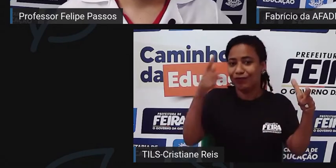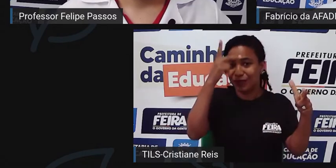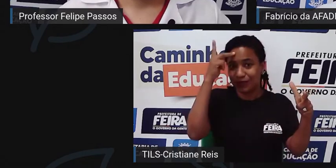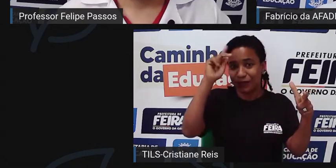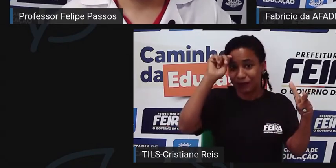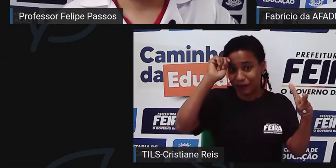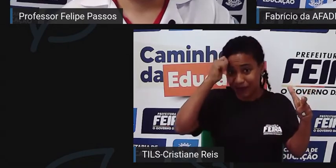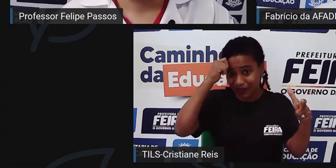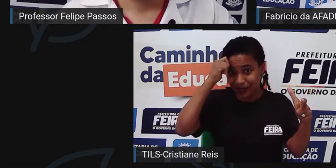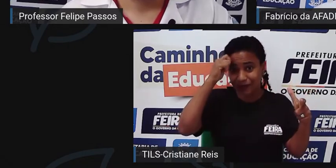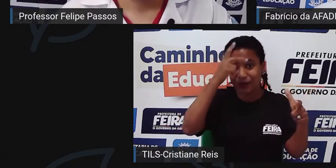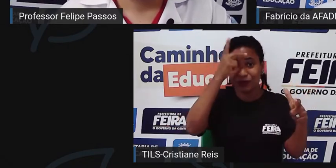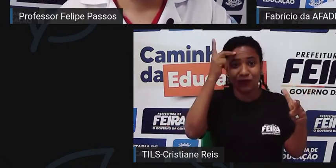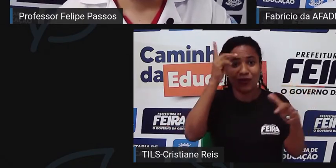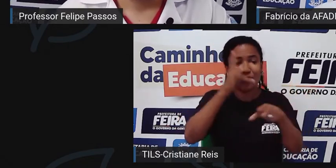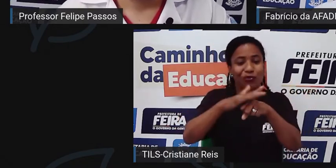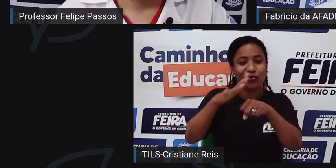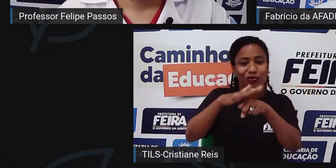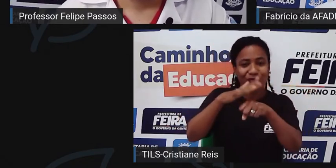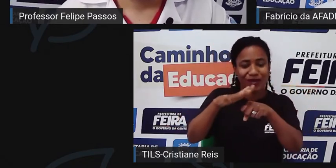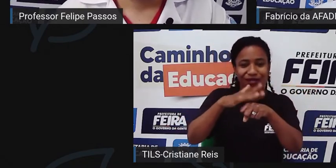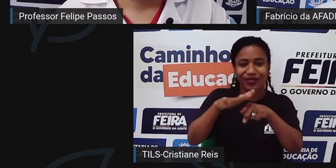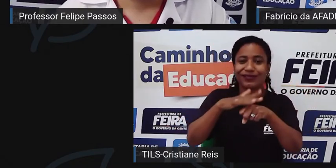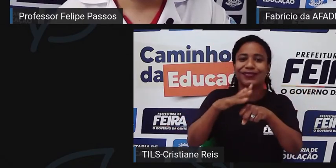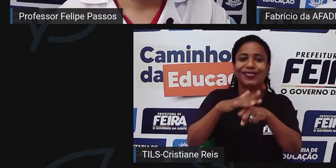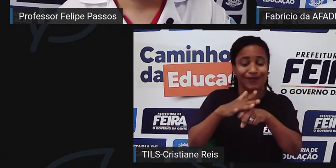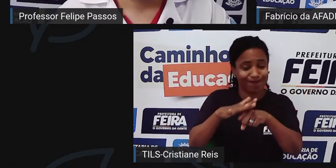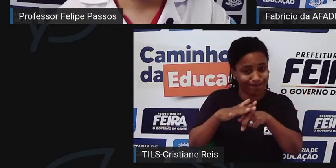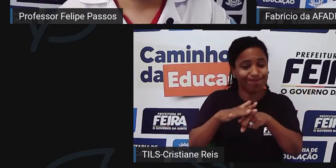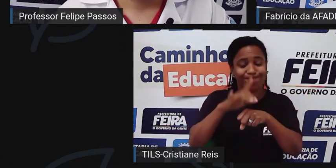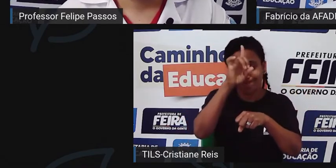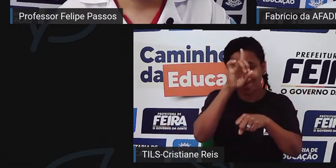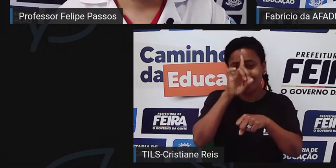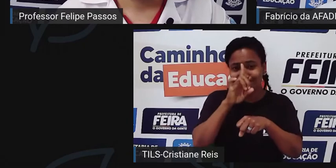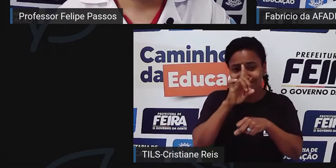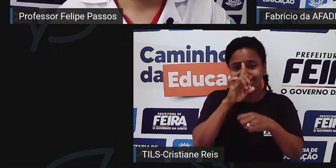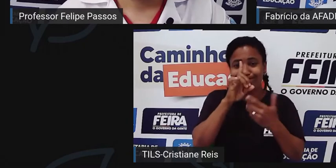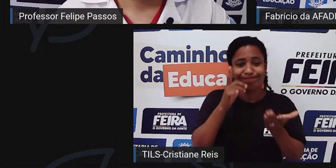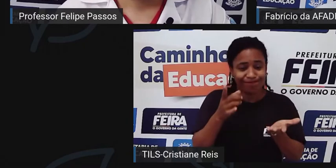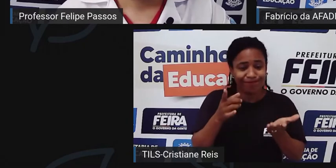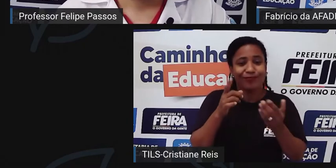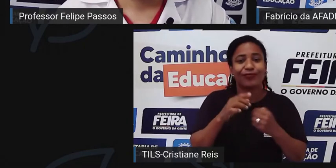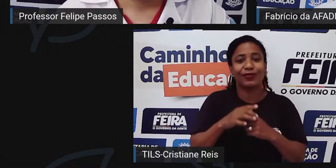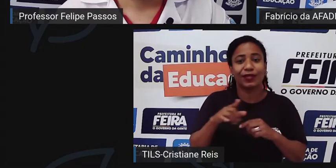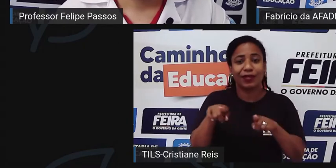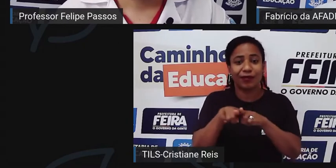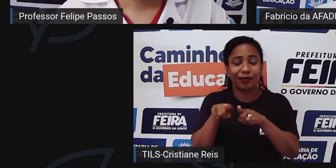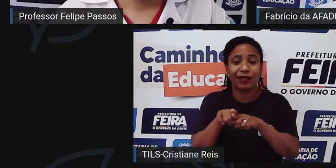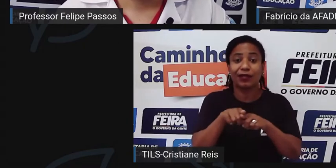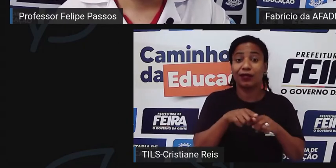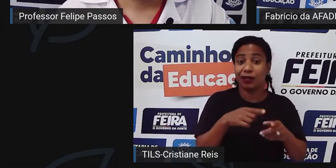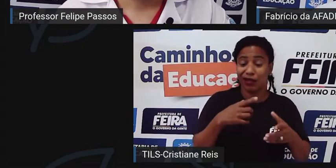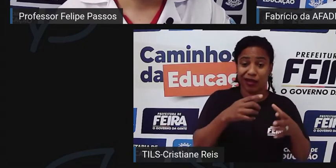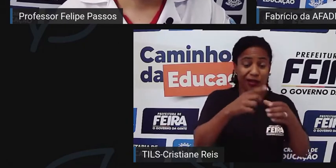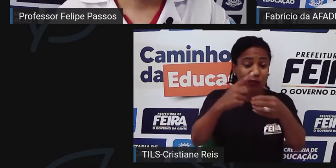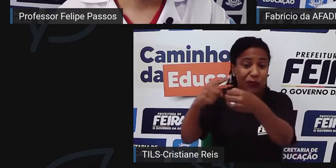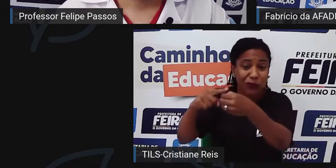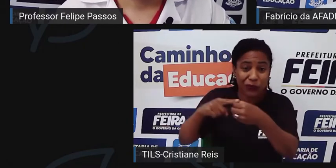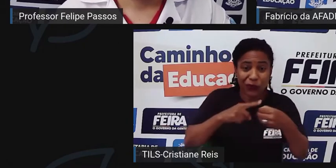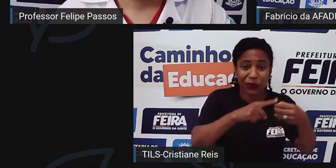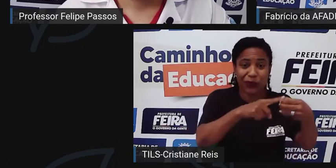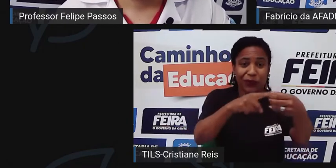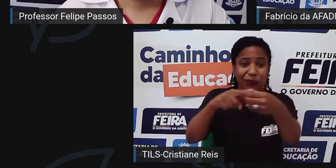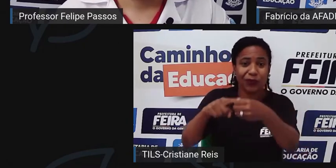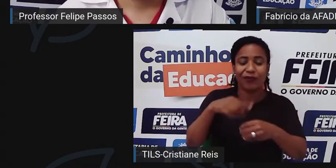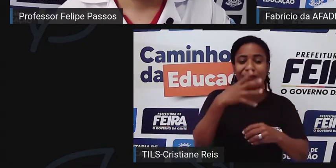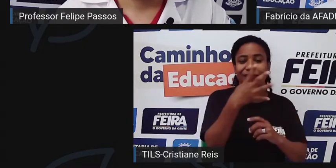doença fosiforme, ser um Estado que tem 417 municípios, e dentro desses 417